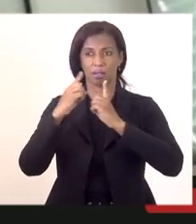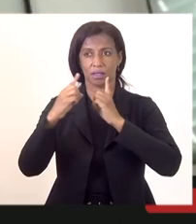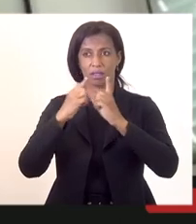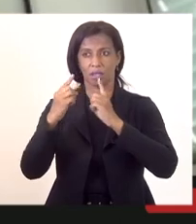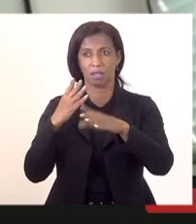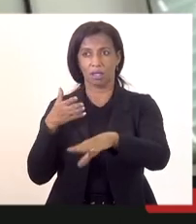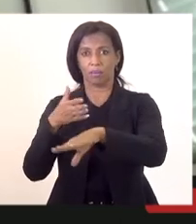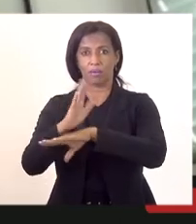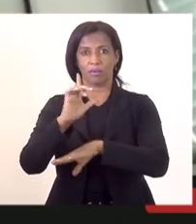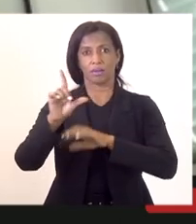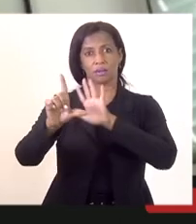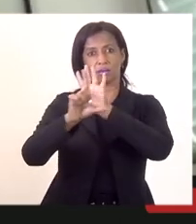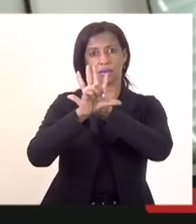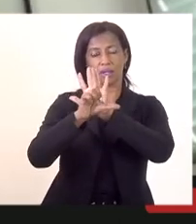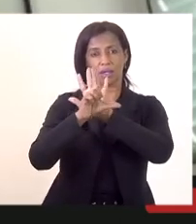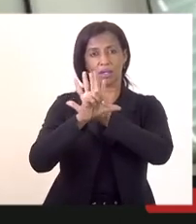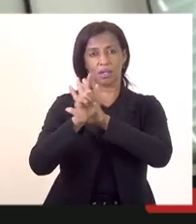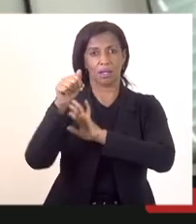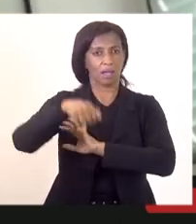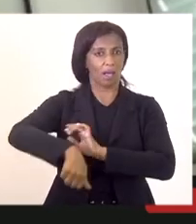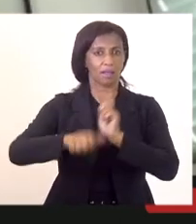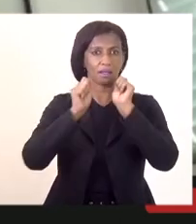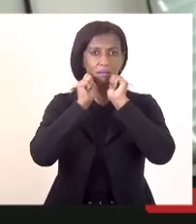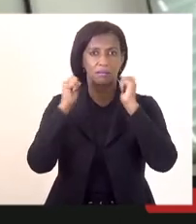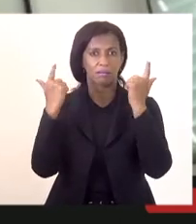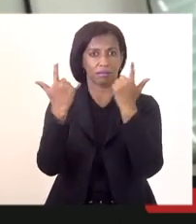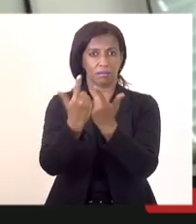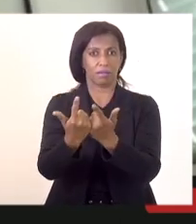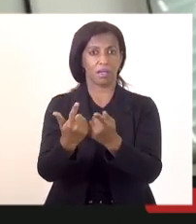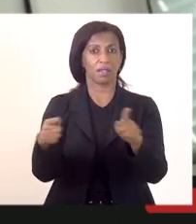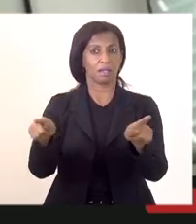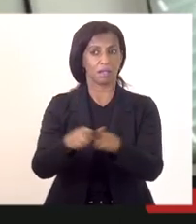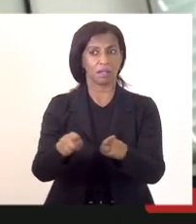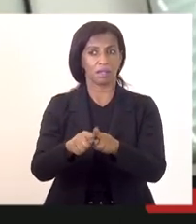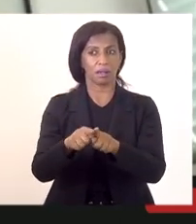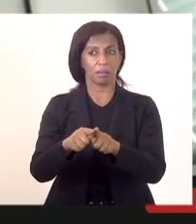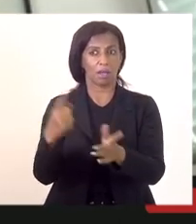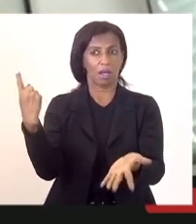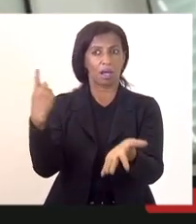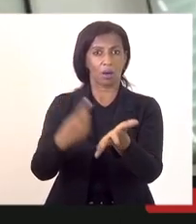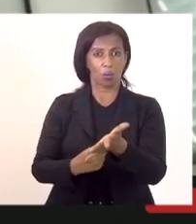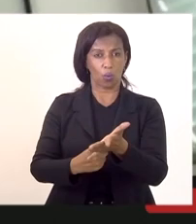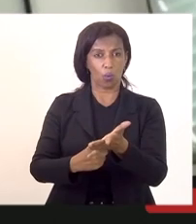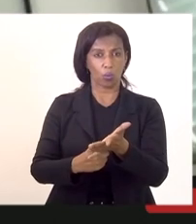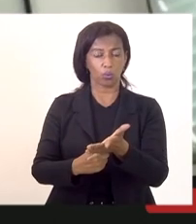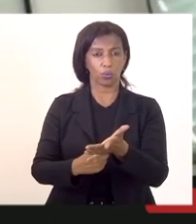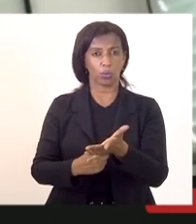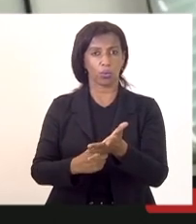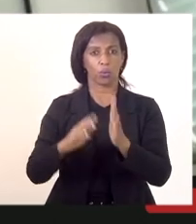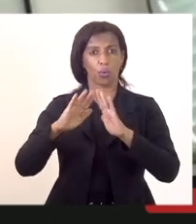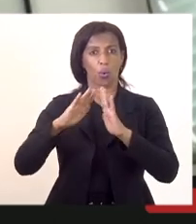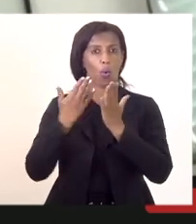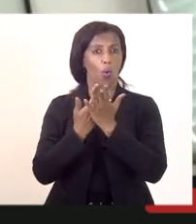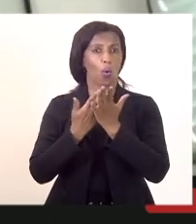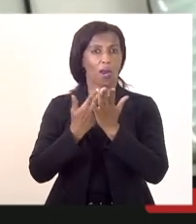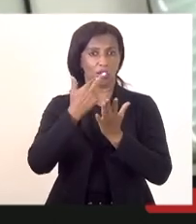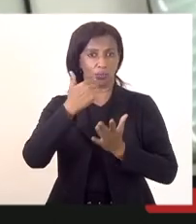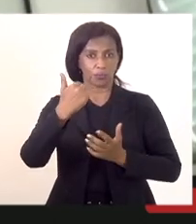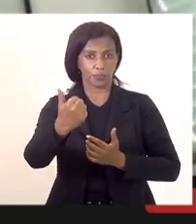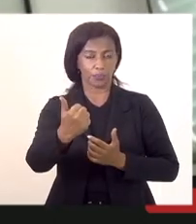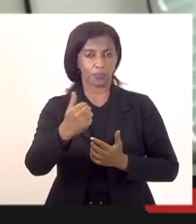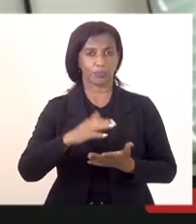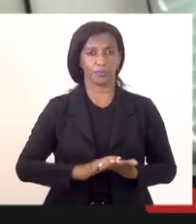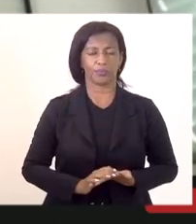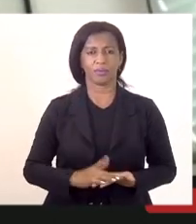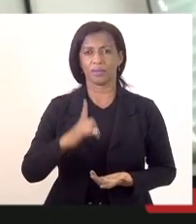aprovação da lei aqui na Assembleia Legislativa, inclusive, com acordo no Colégio de Líderes. Existe alguma previsão